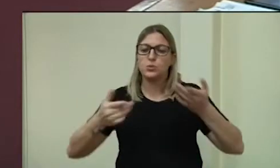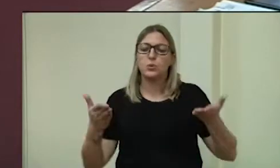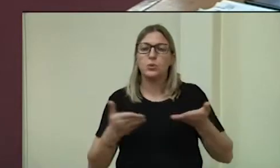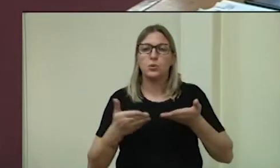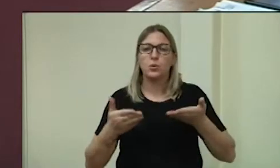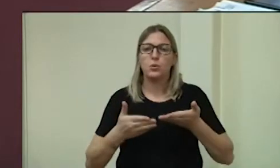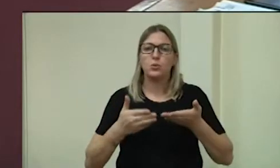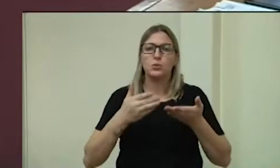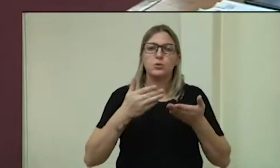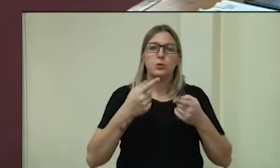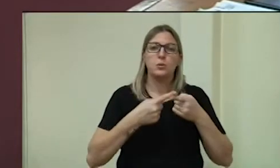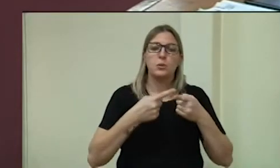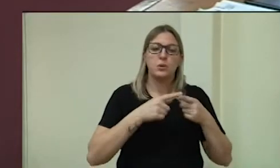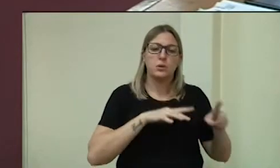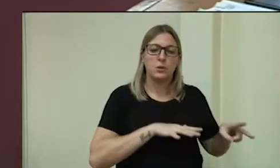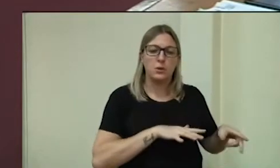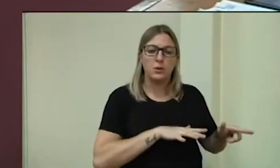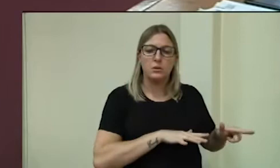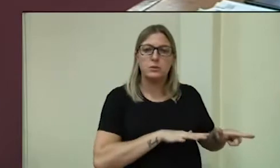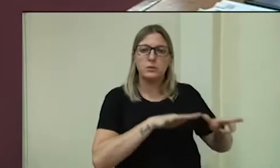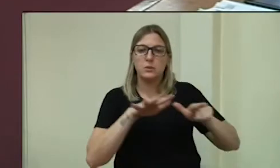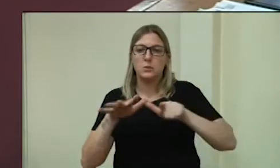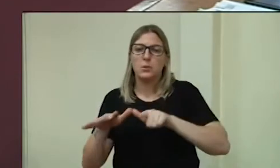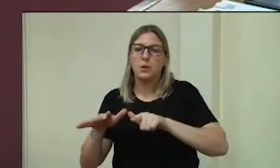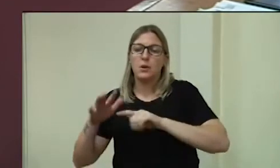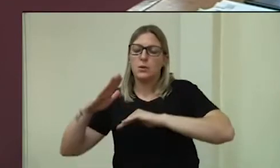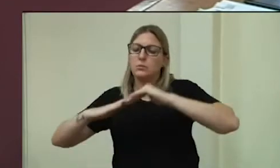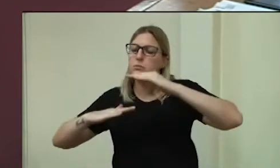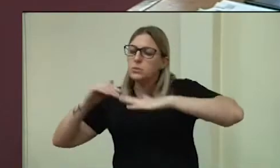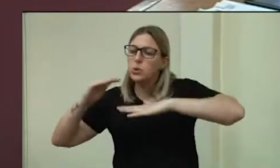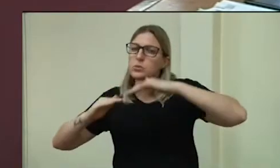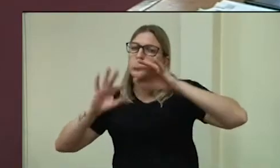para que durante essa semana a gente possa construir,